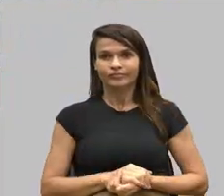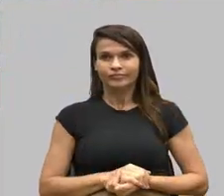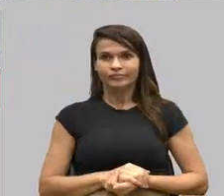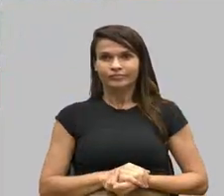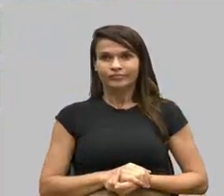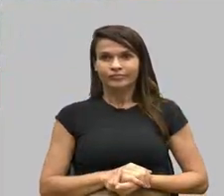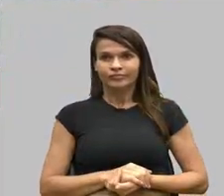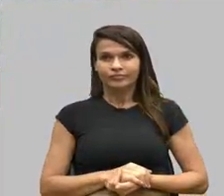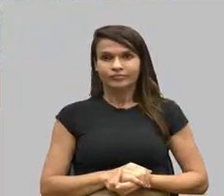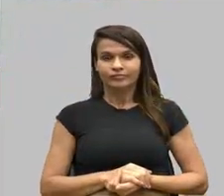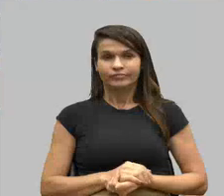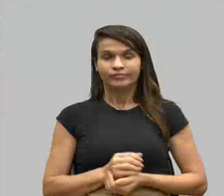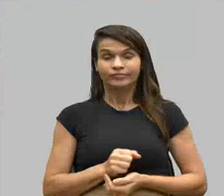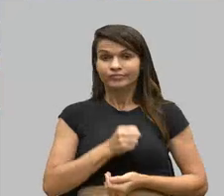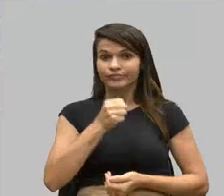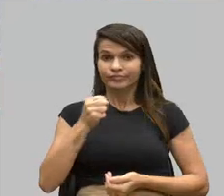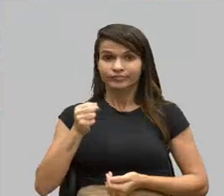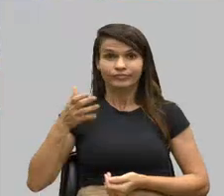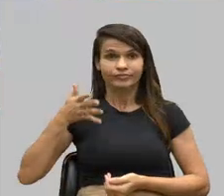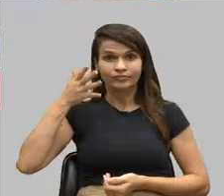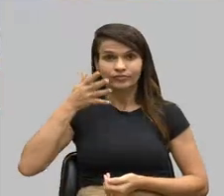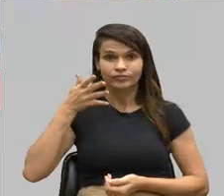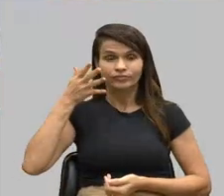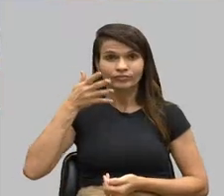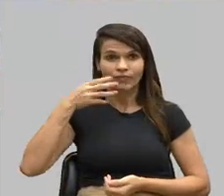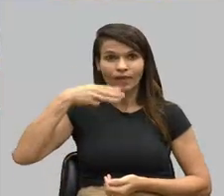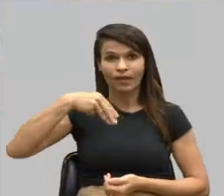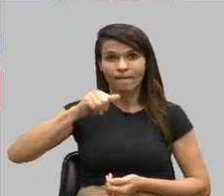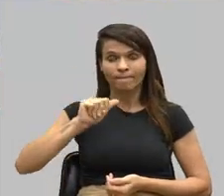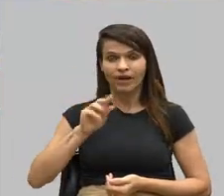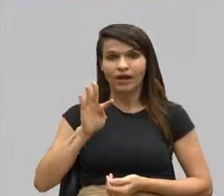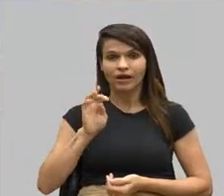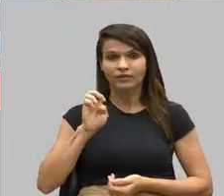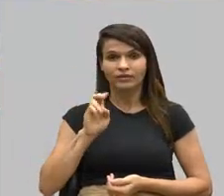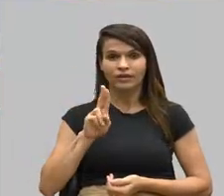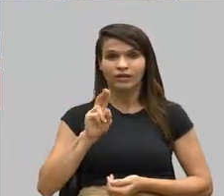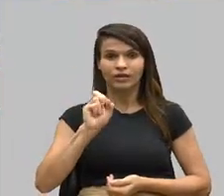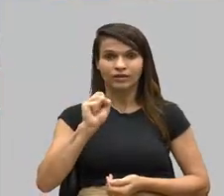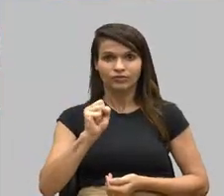Passo a palavra a Matheus Barbosa. Por favor.